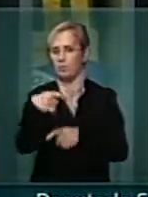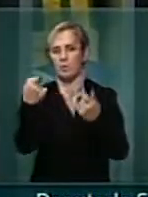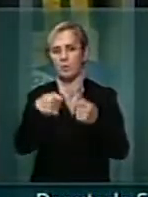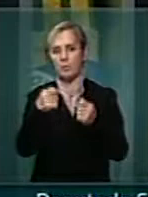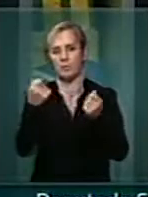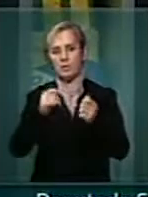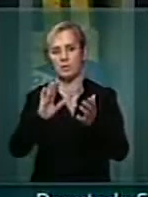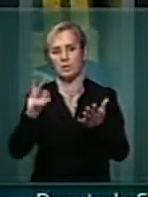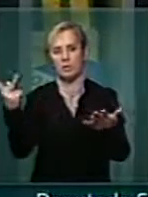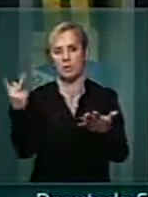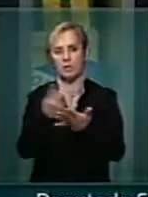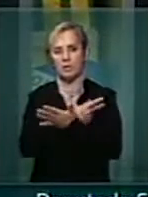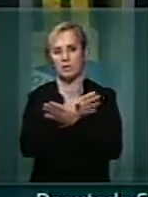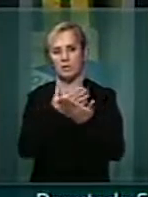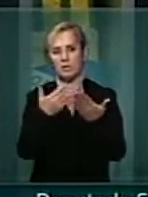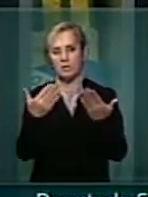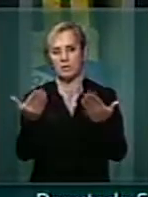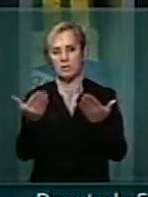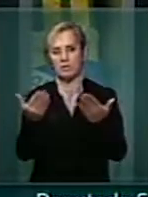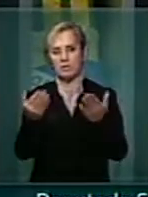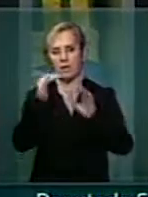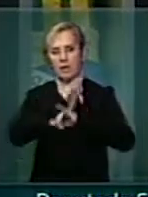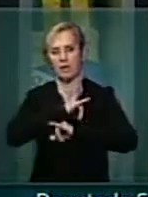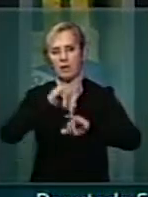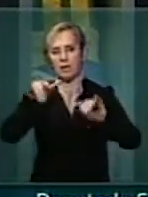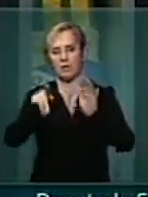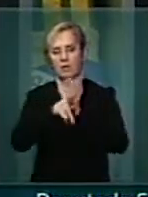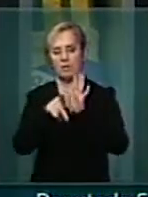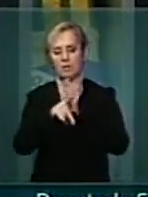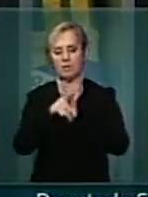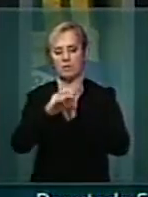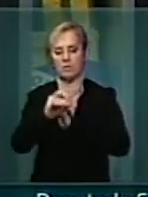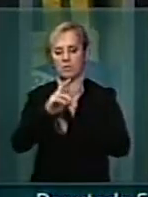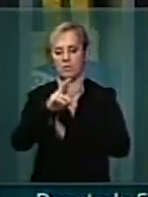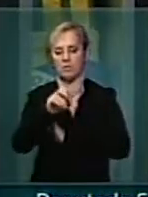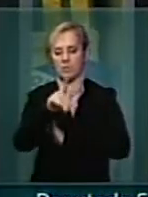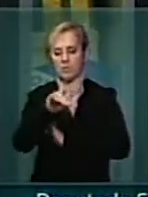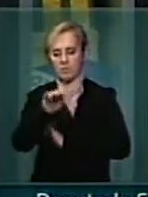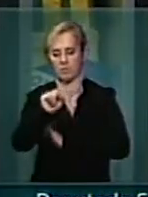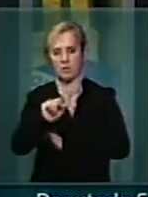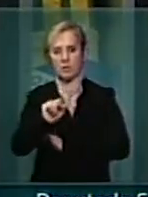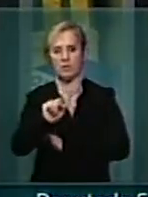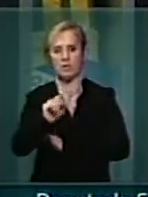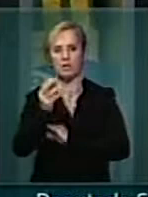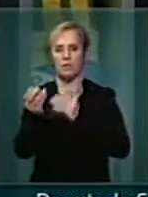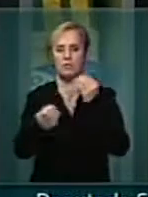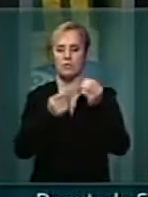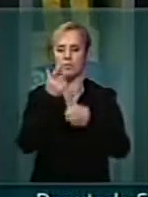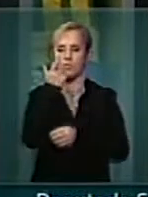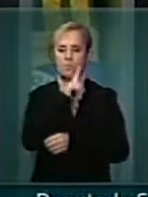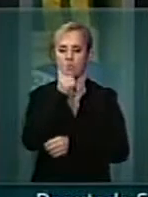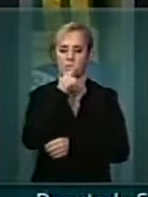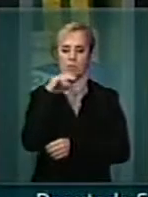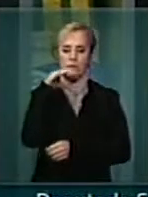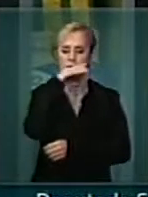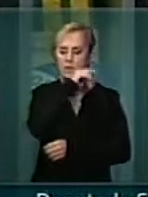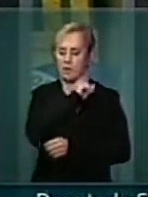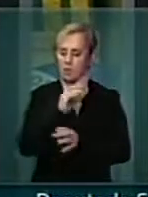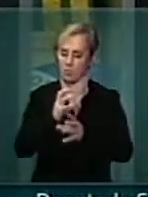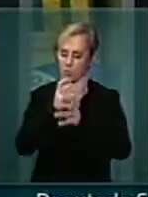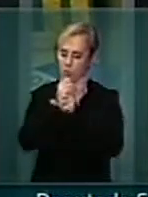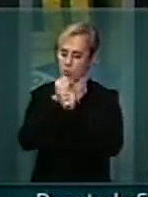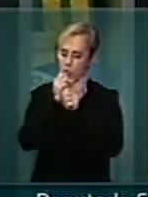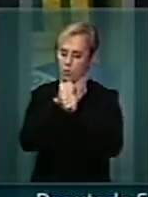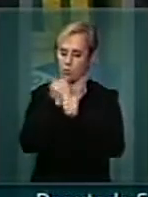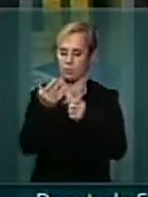pelo menos, na publicação dos QDDs, de forma a otimizar a peça orçamentária e